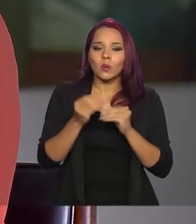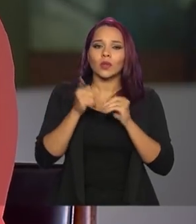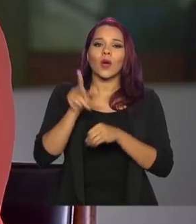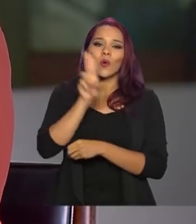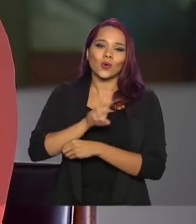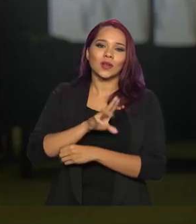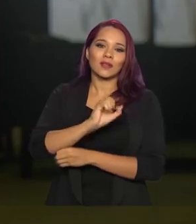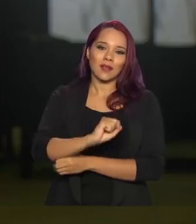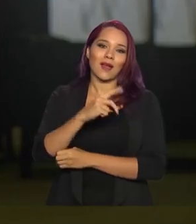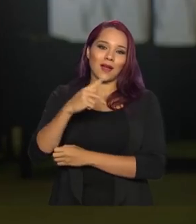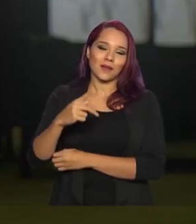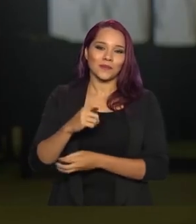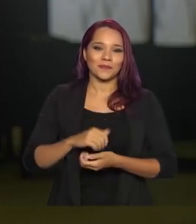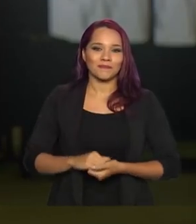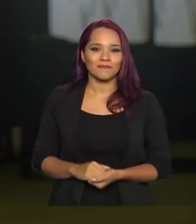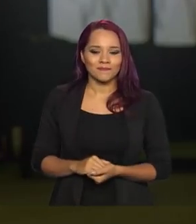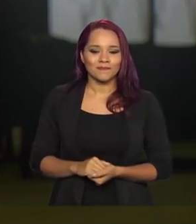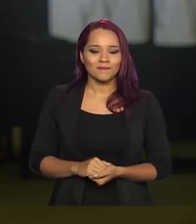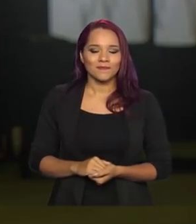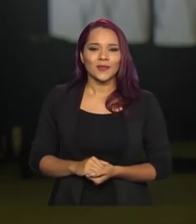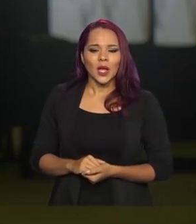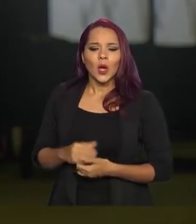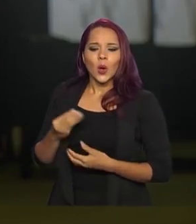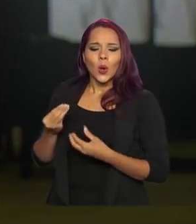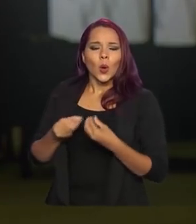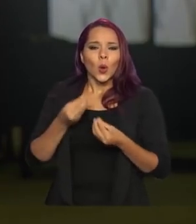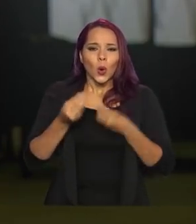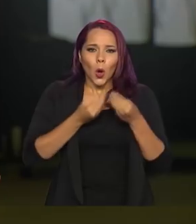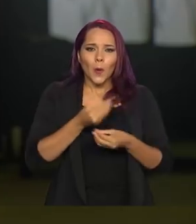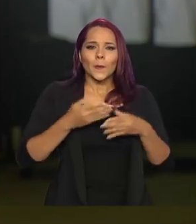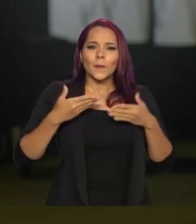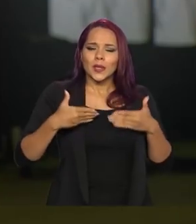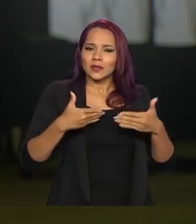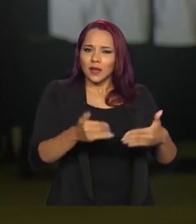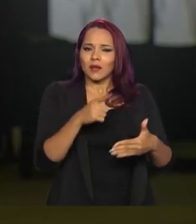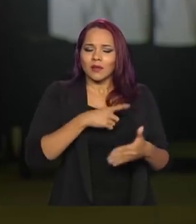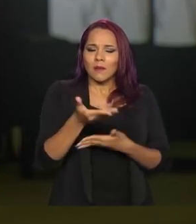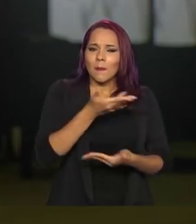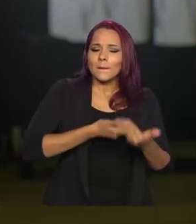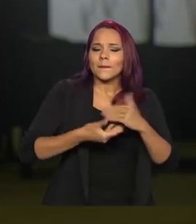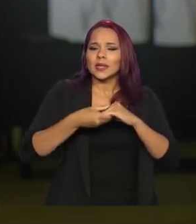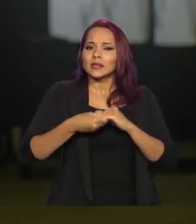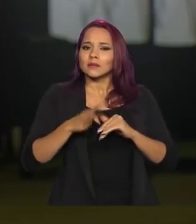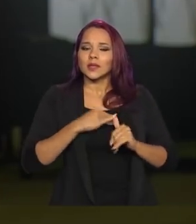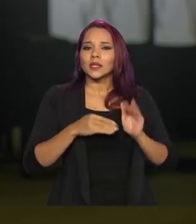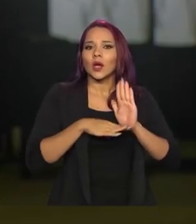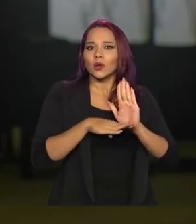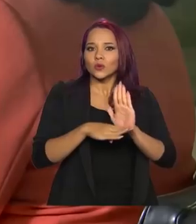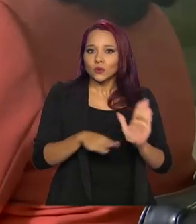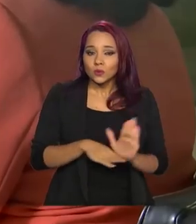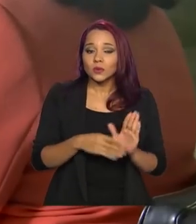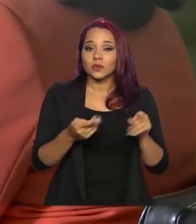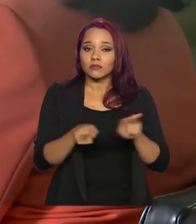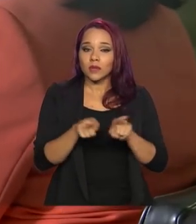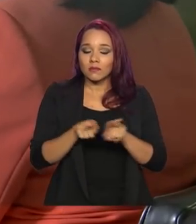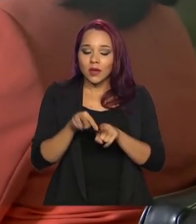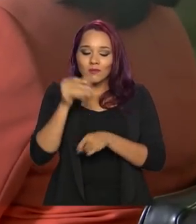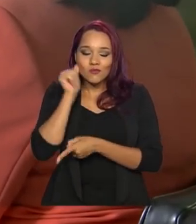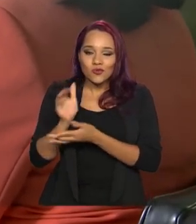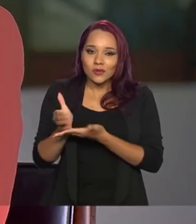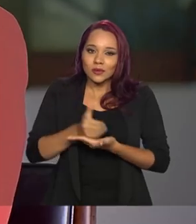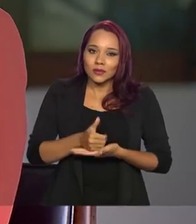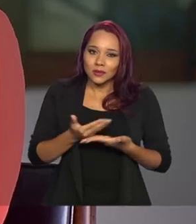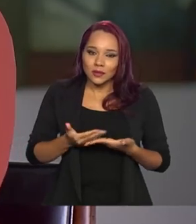por meio do aplicativo. E de que forma o Ministério conta com parcerias para essa ajuda, para acolher mulheres?